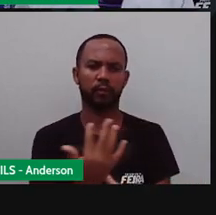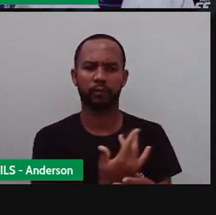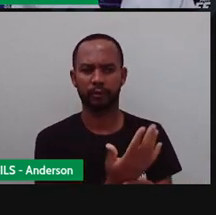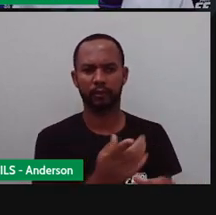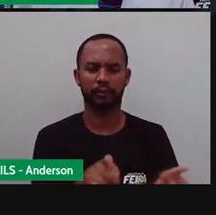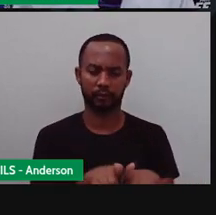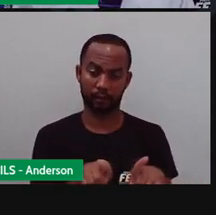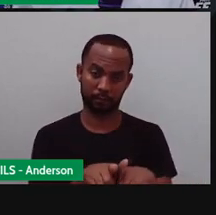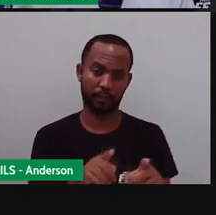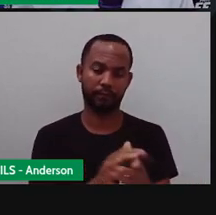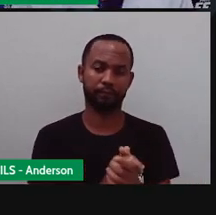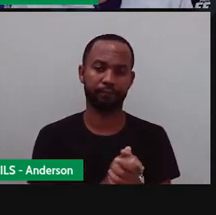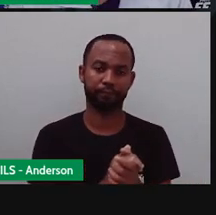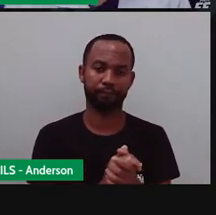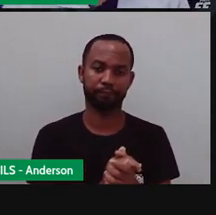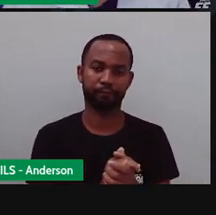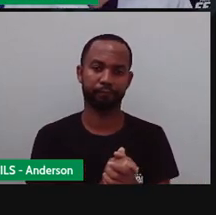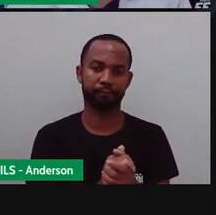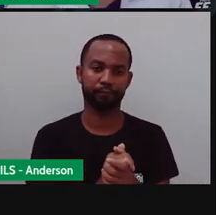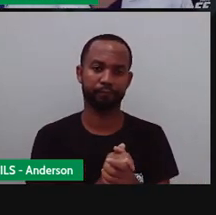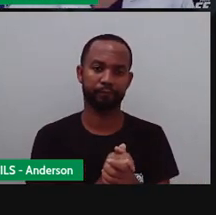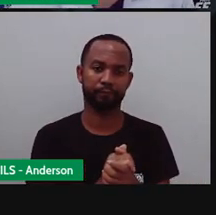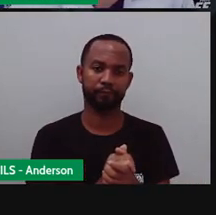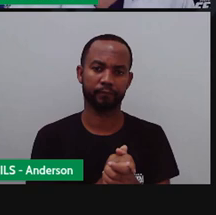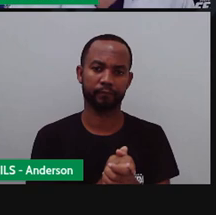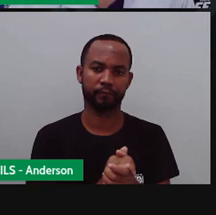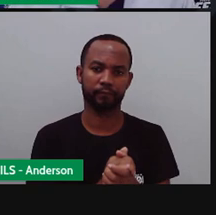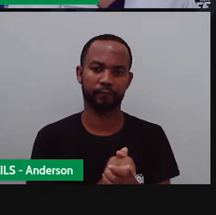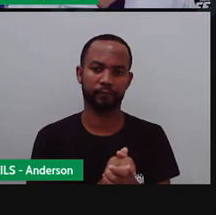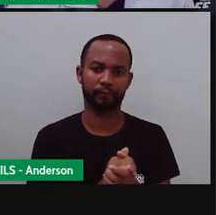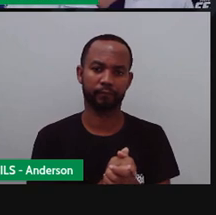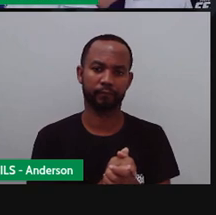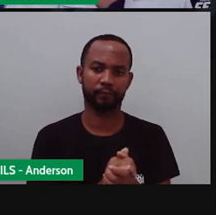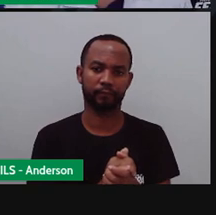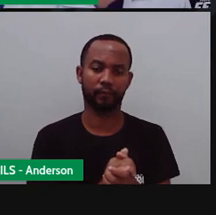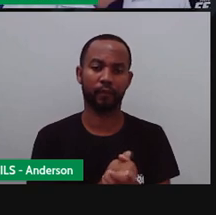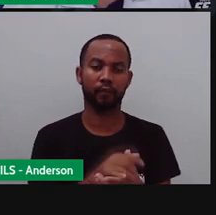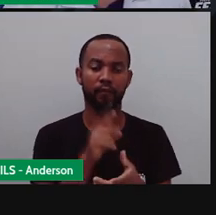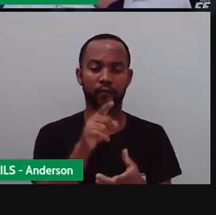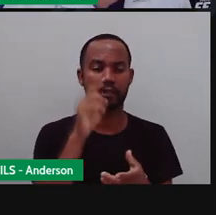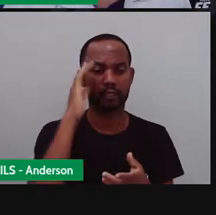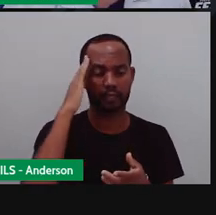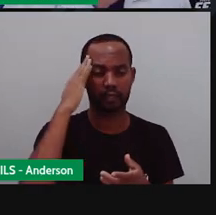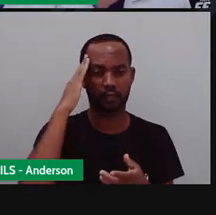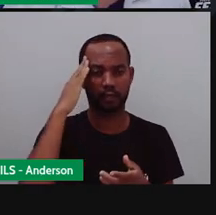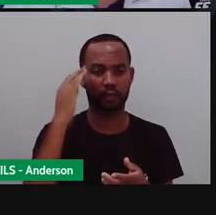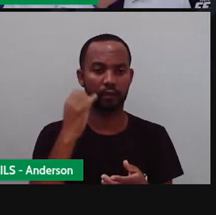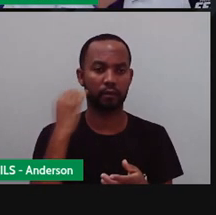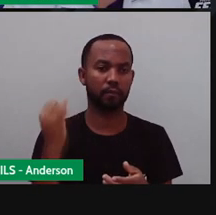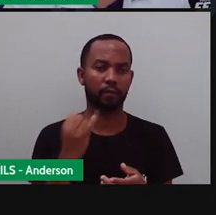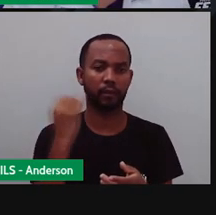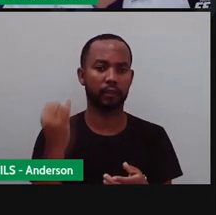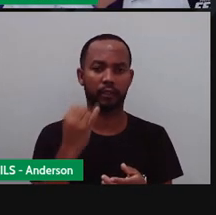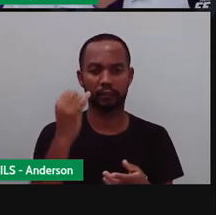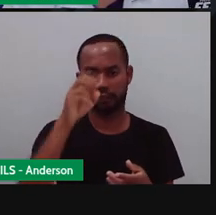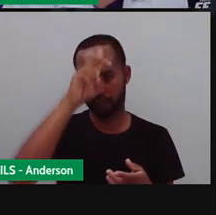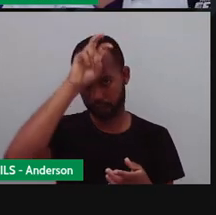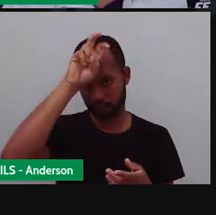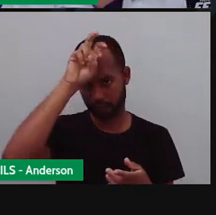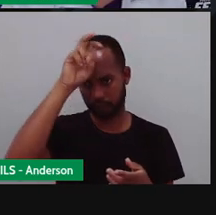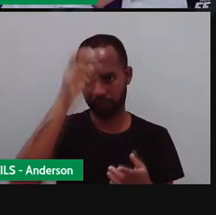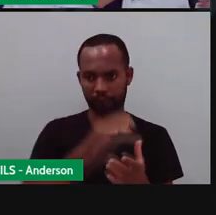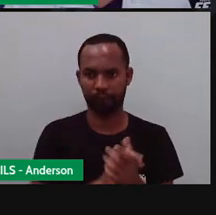uma retomada, porque a já falou sobre isso, não foi? Para vocês entenderem aí a importância dos insetos, né?